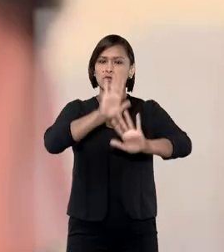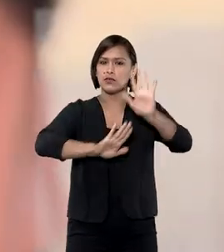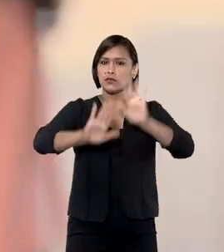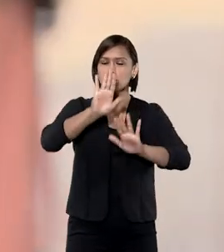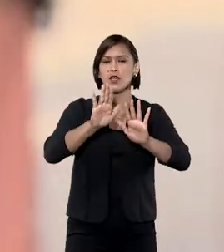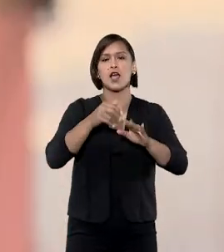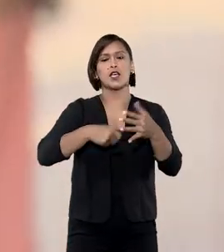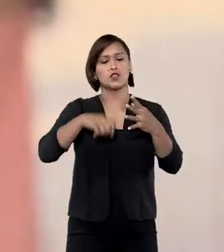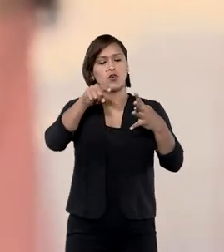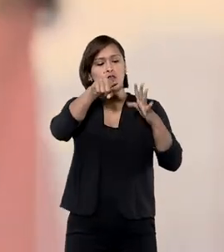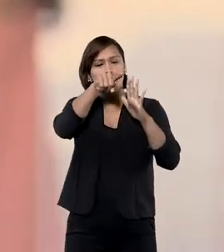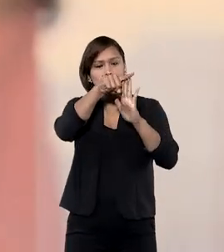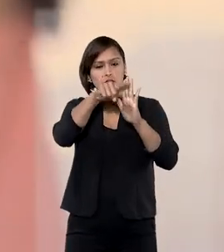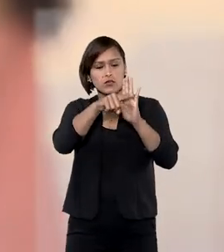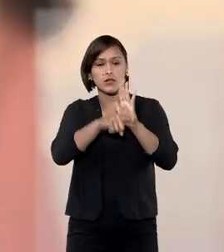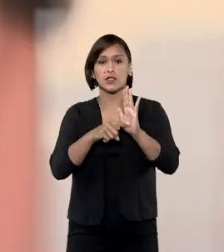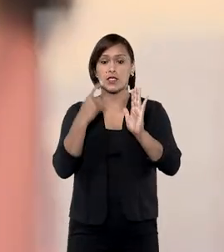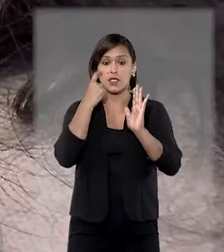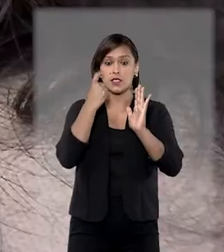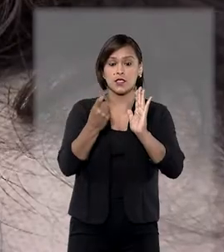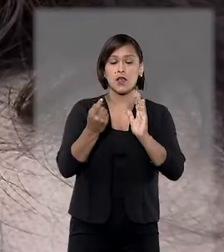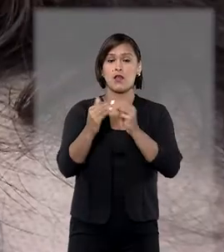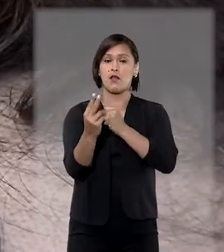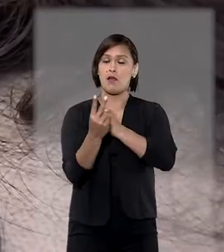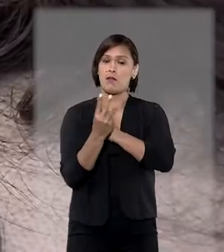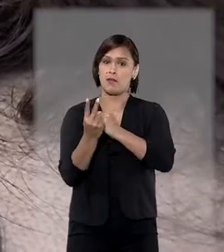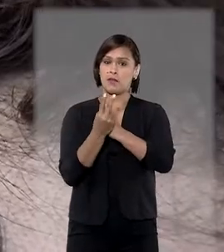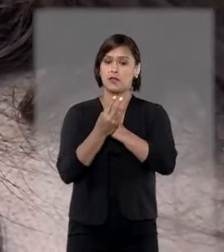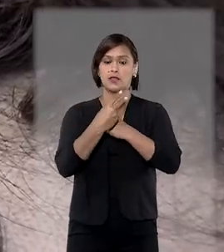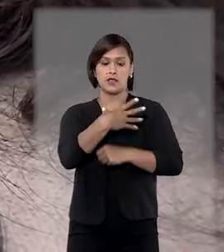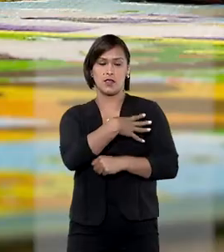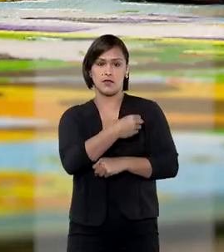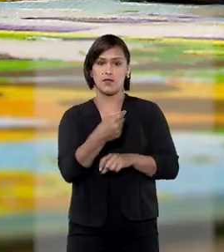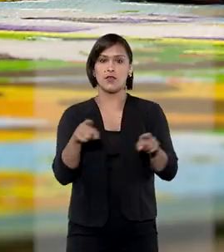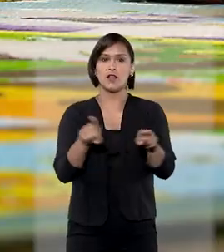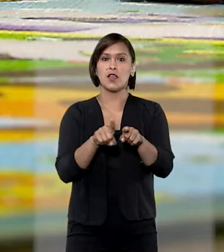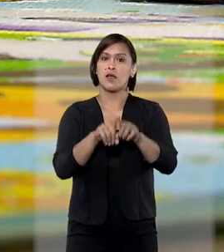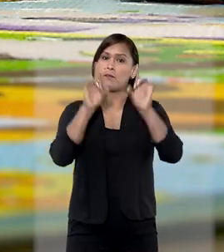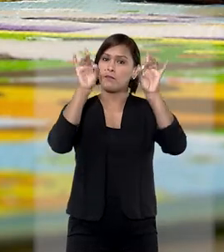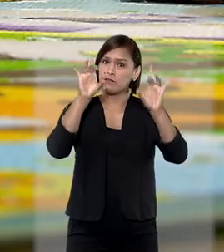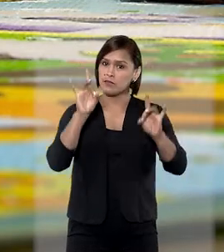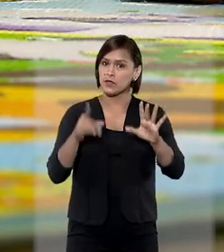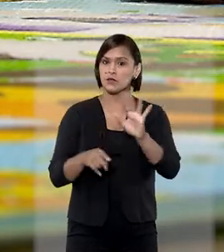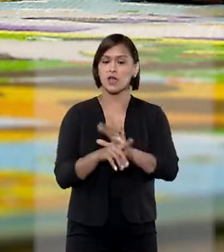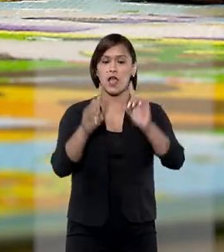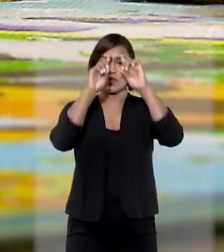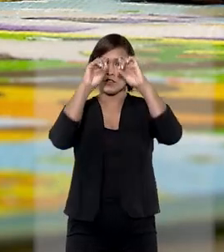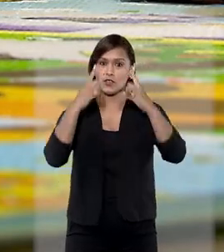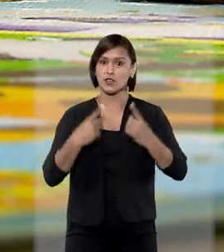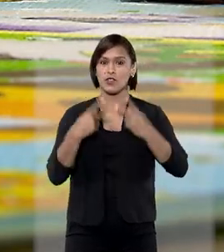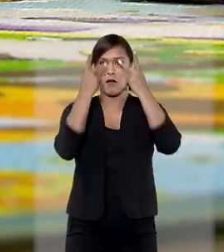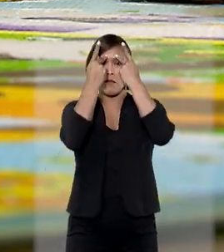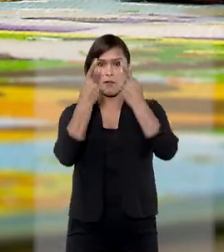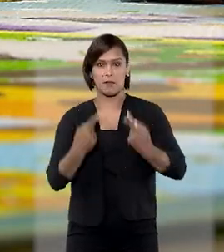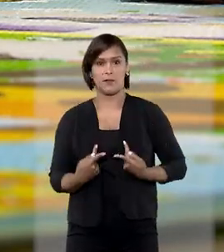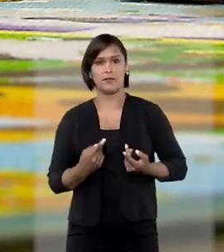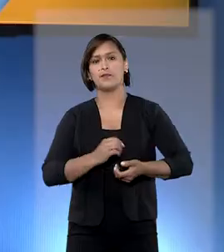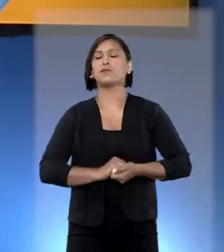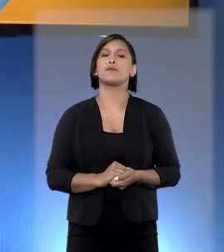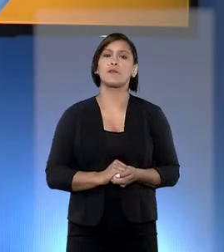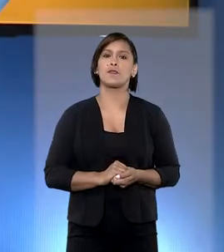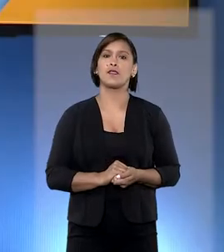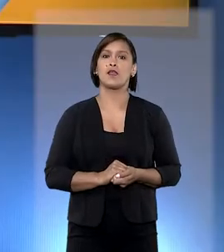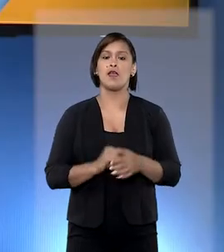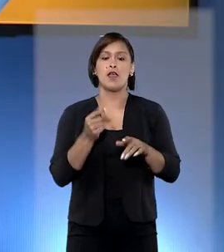sob a ótica dos princípios do melhor interesse, da proteção integral do menor e, principalmente, da dignidade da pessoa humana.